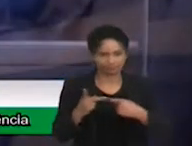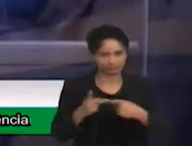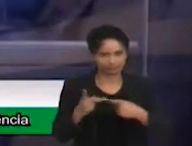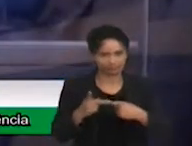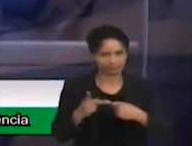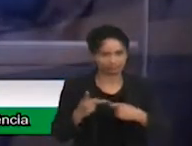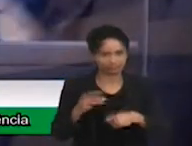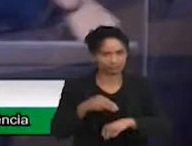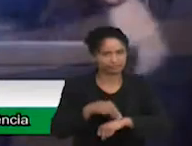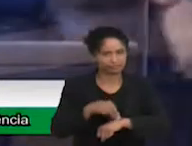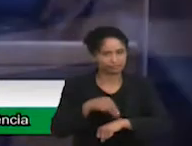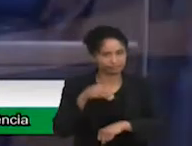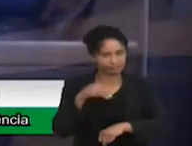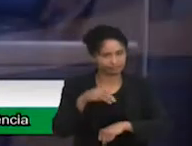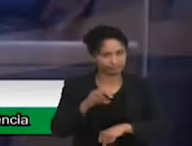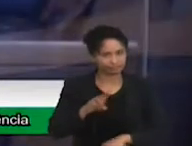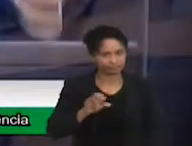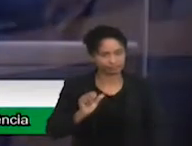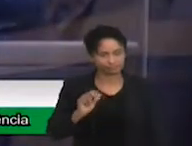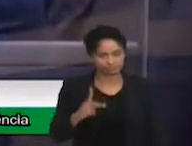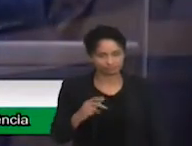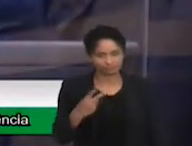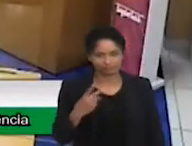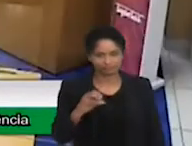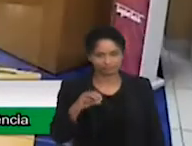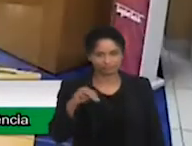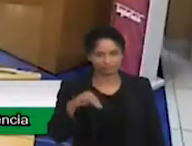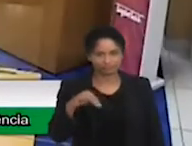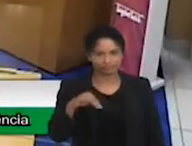A tribuna está à sua inteira disposição. 20 minutos.